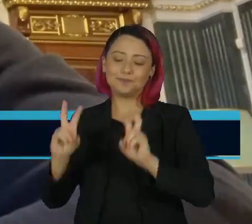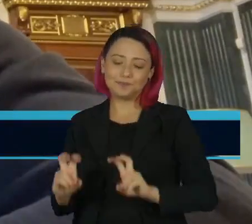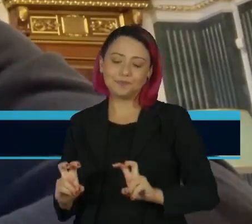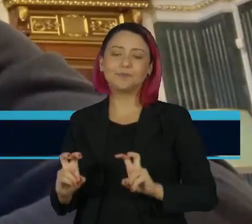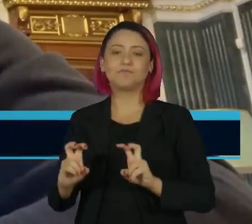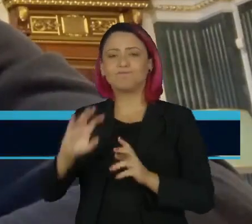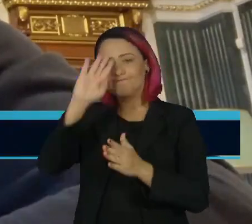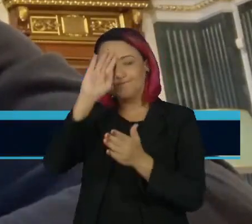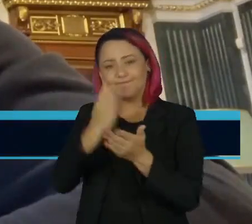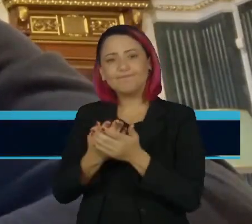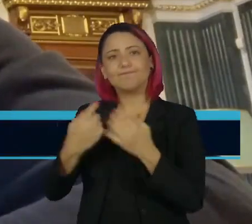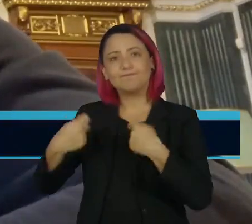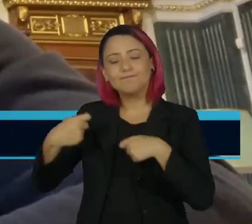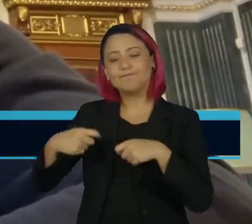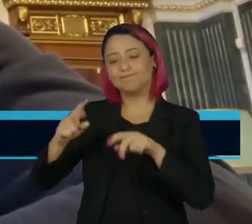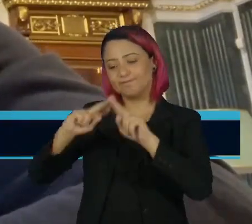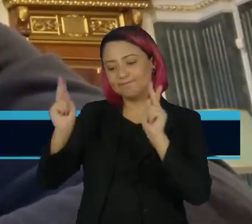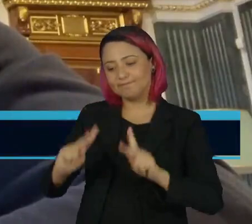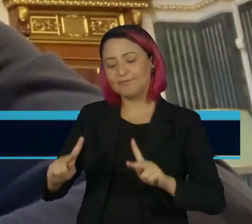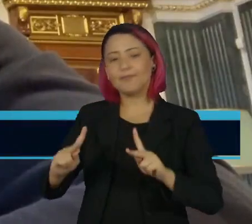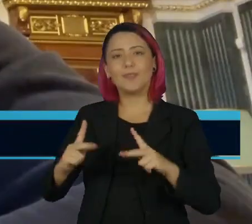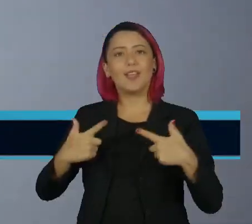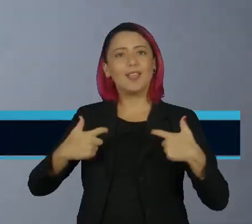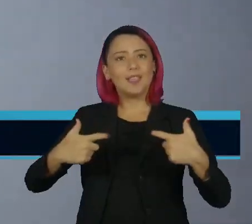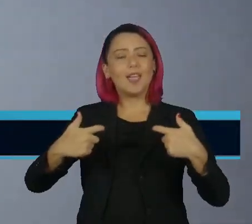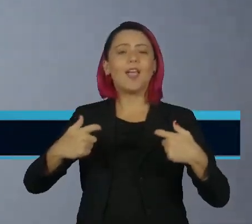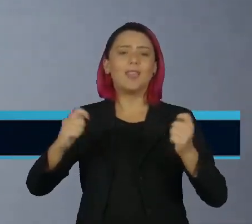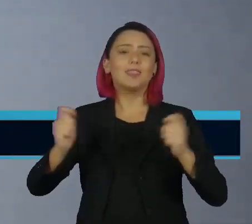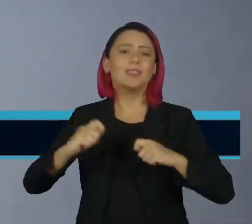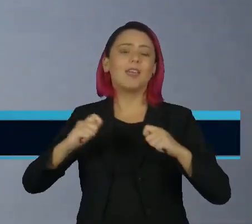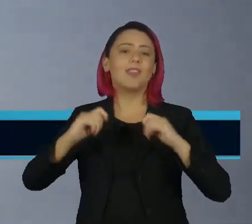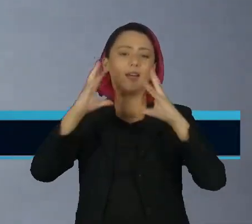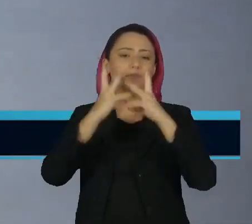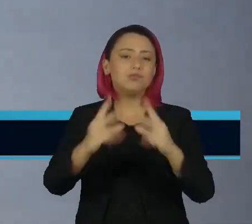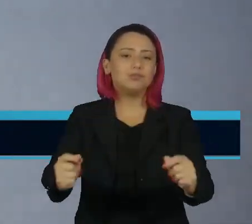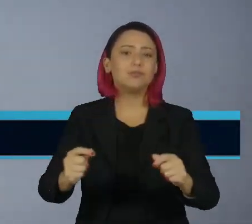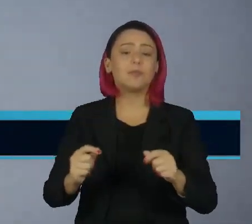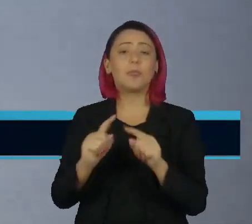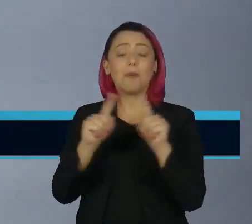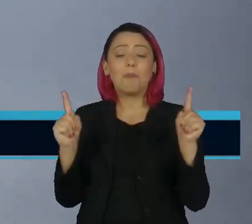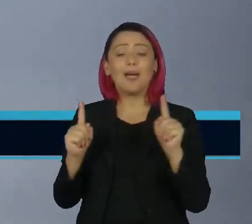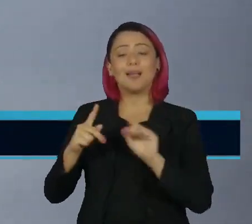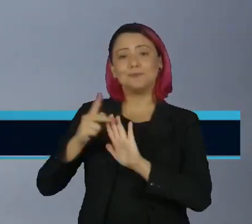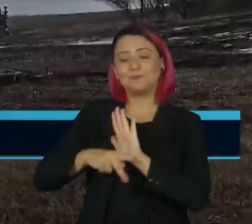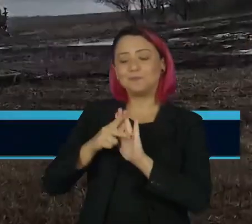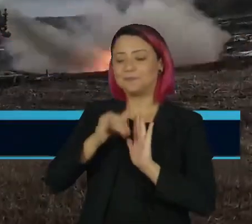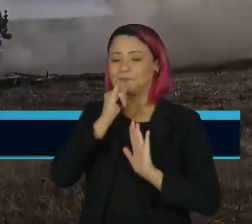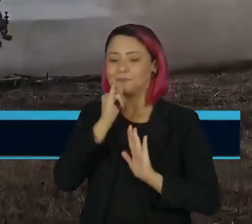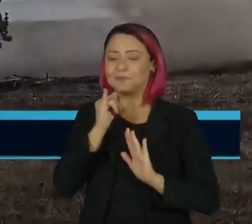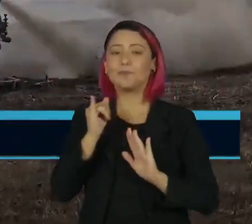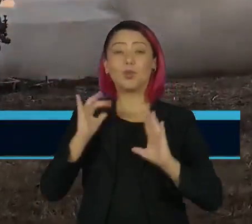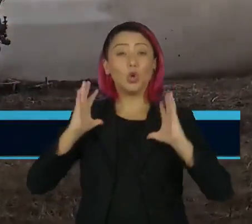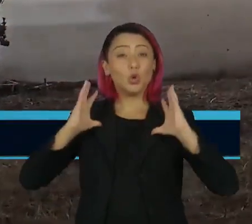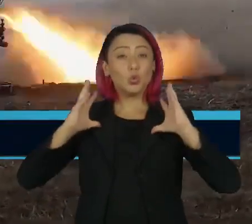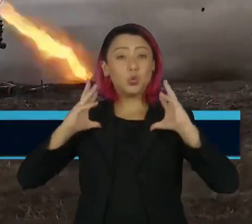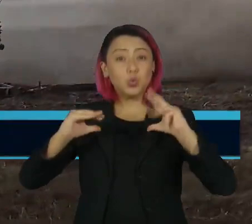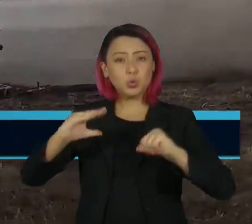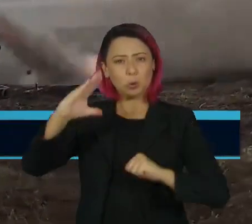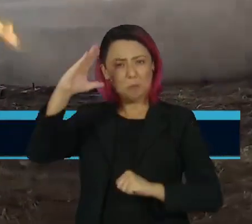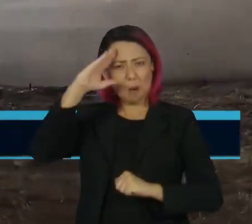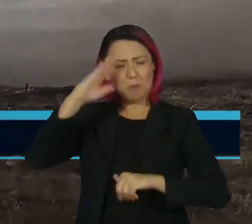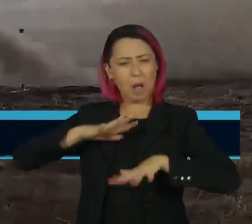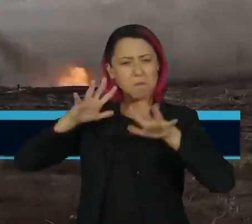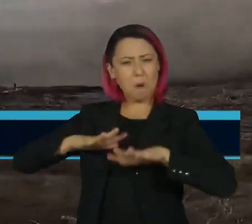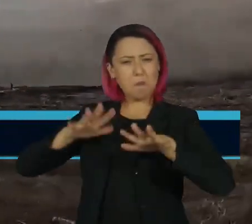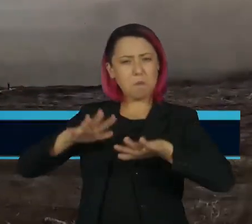acredita que a guerra poderia ser encerrada. O plano exige, por exemplo, a retirada de todas as tropas russas dos